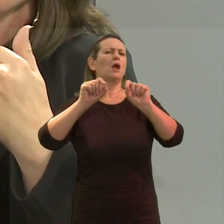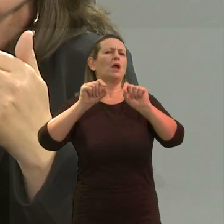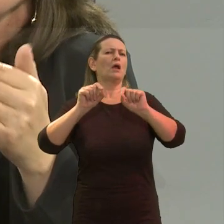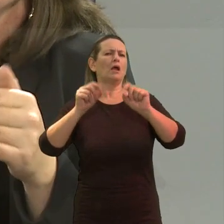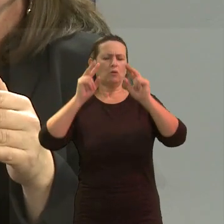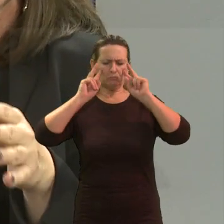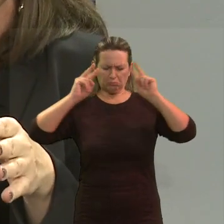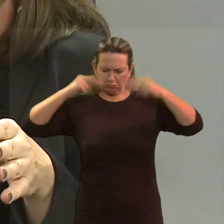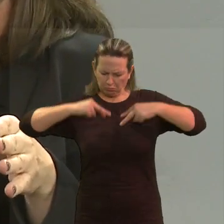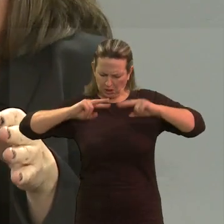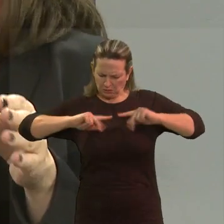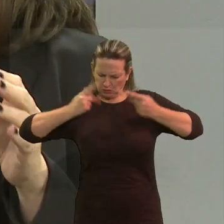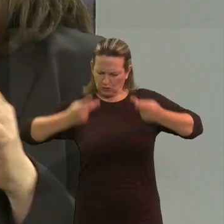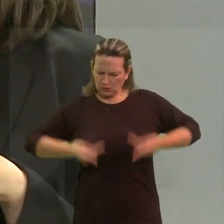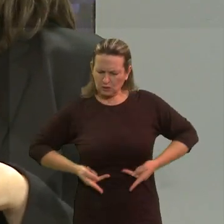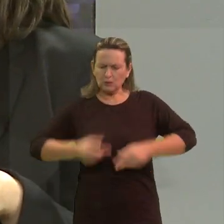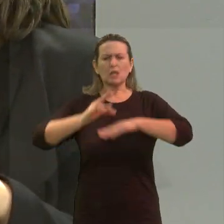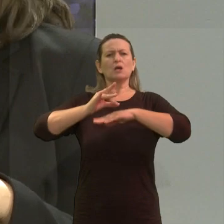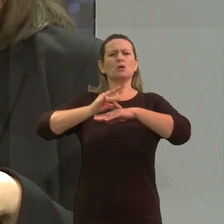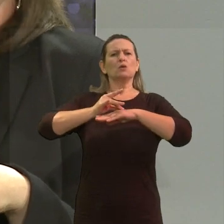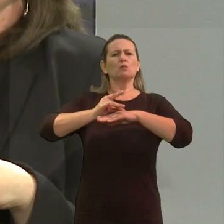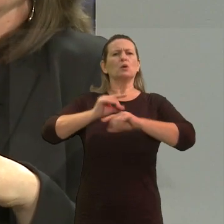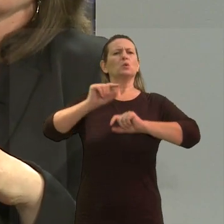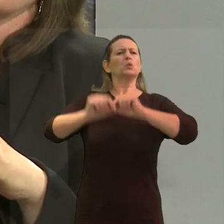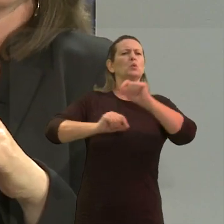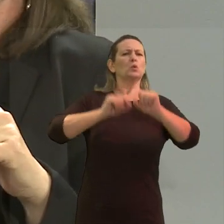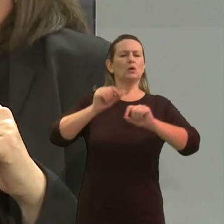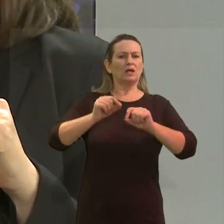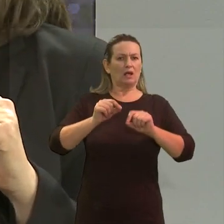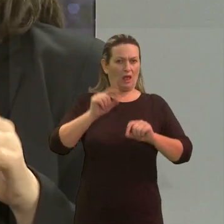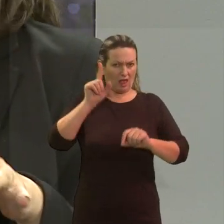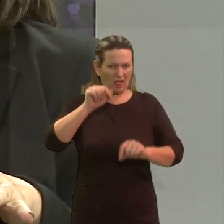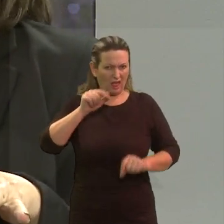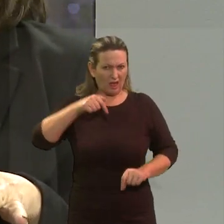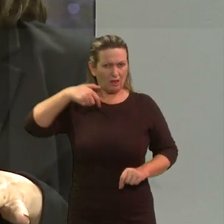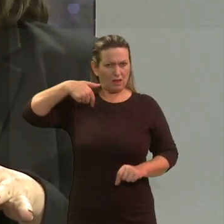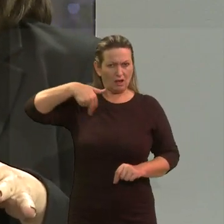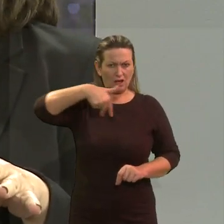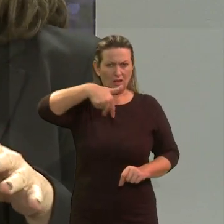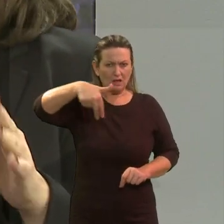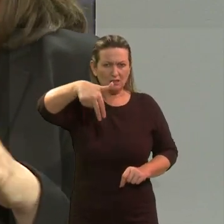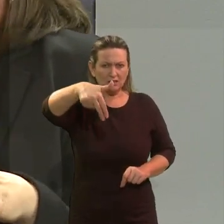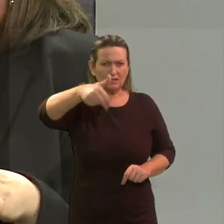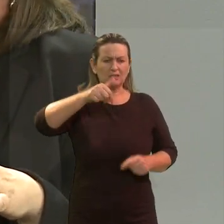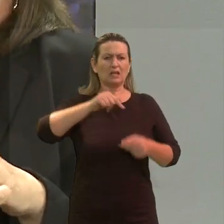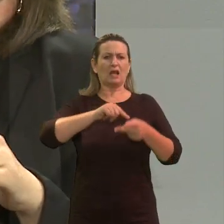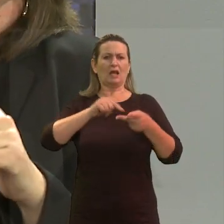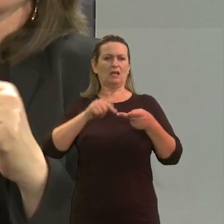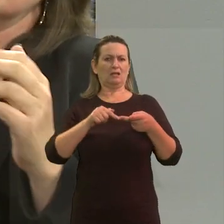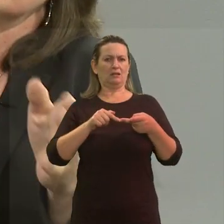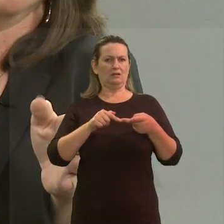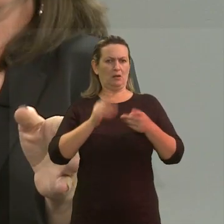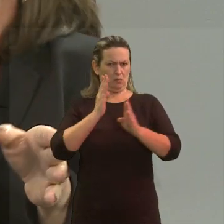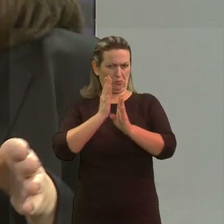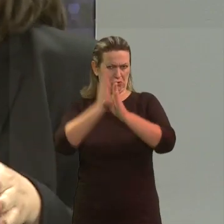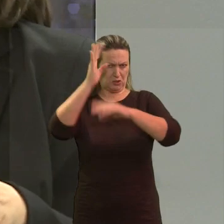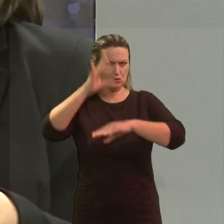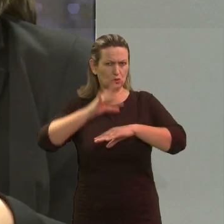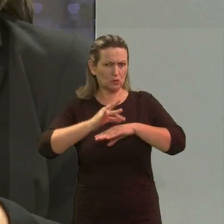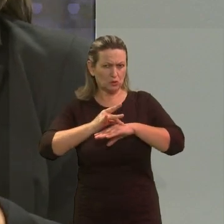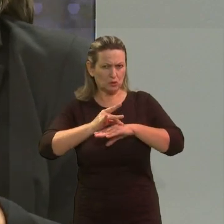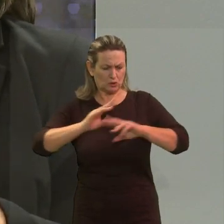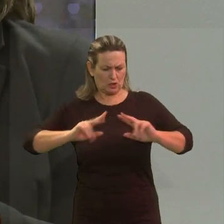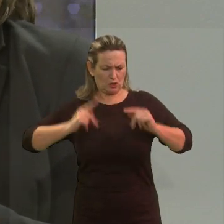No momento que você perceber que o que faz ser humano não é que você andar, você não é ser humano porque você anda, porque